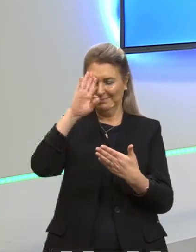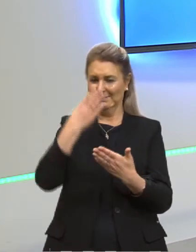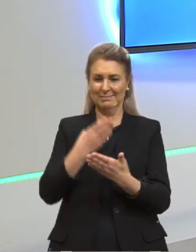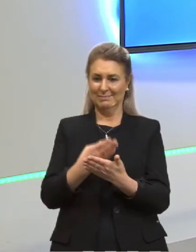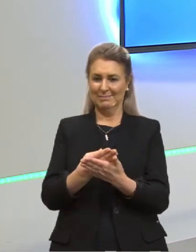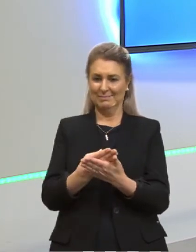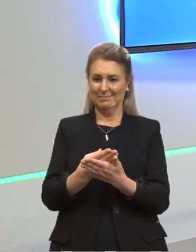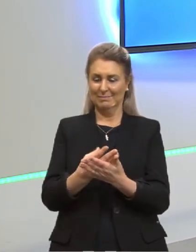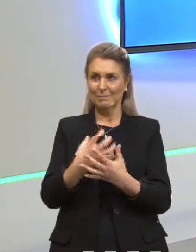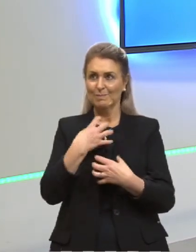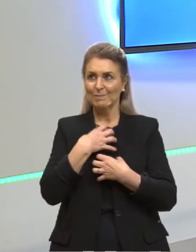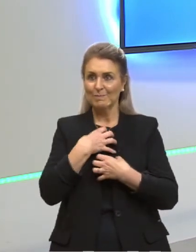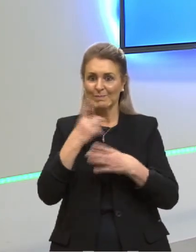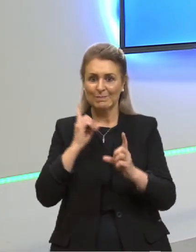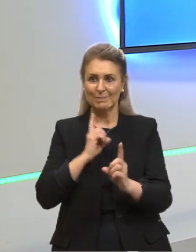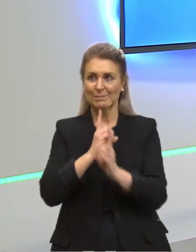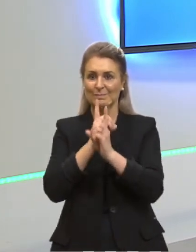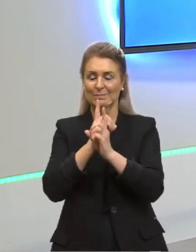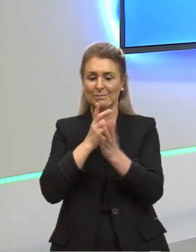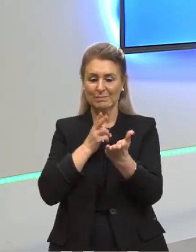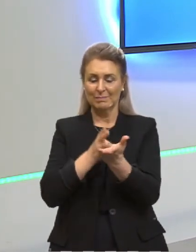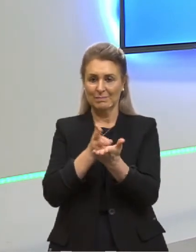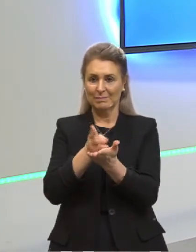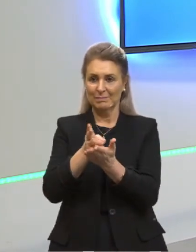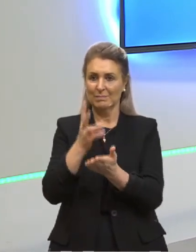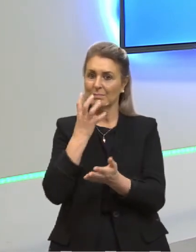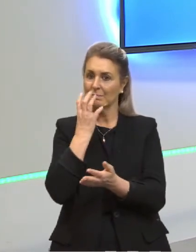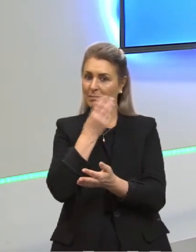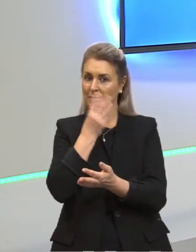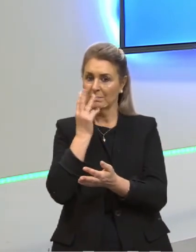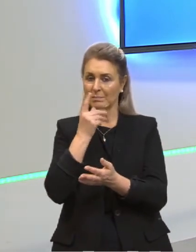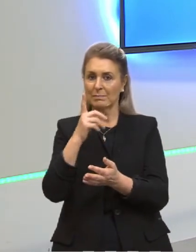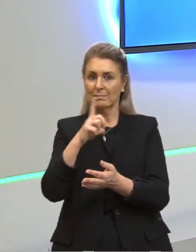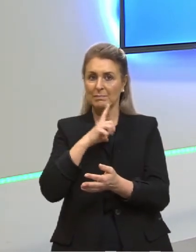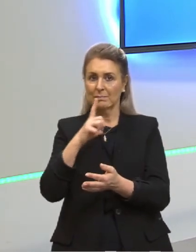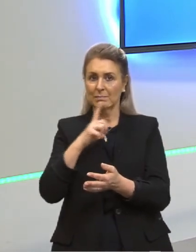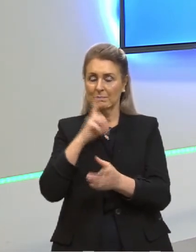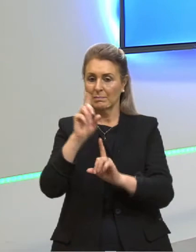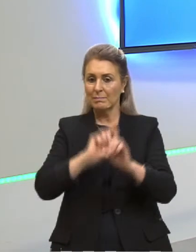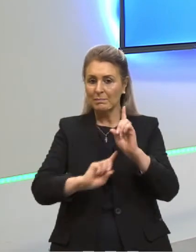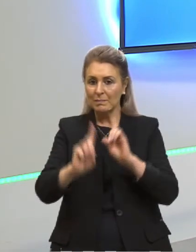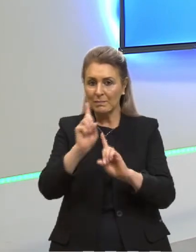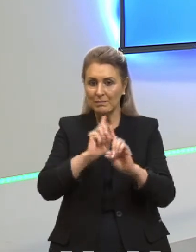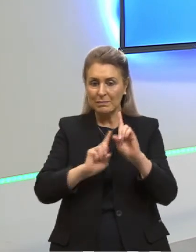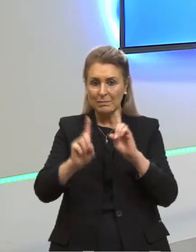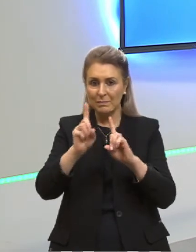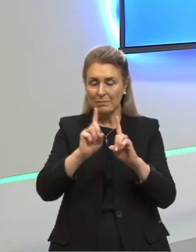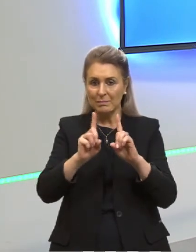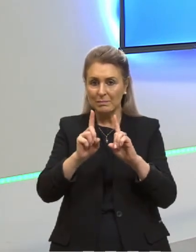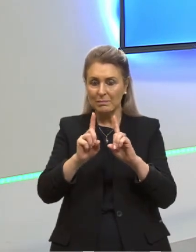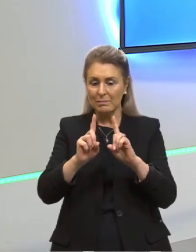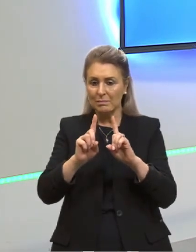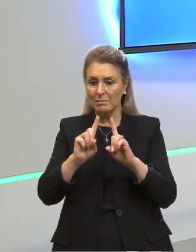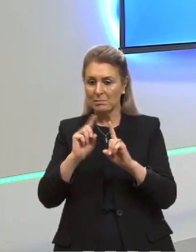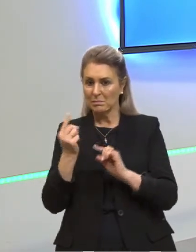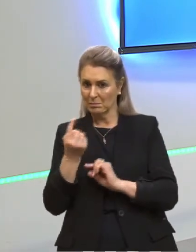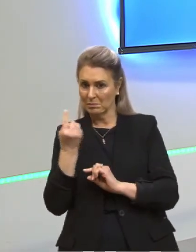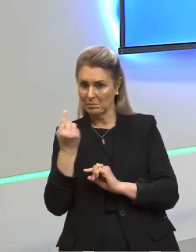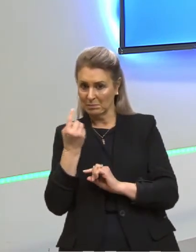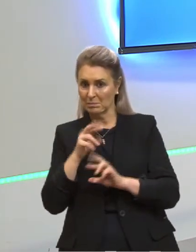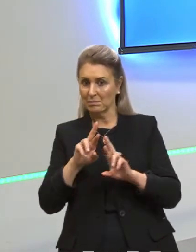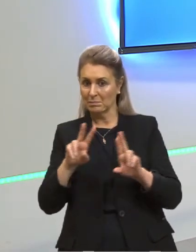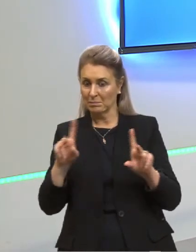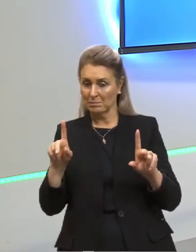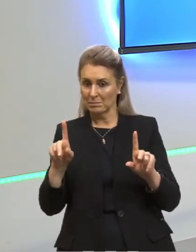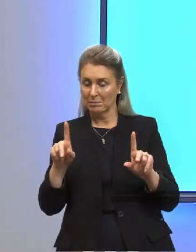da forma que ele tinha chegado. Então, a constante de Planck, ela tem aqui algumas unidades diferentes, que o